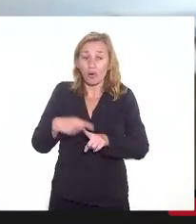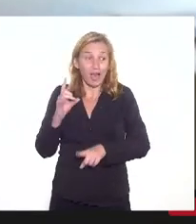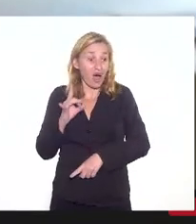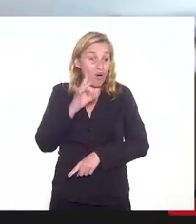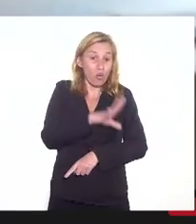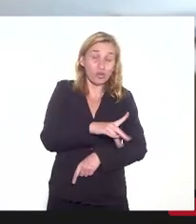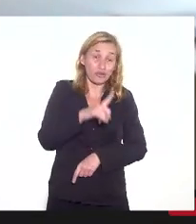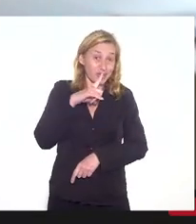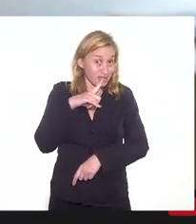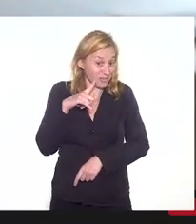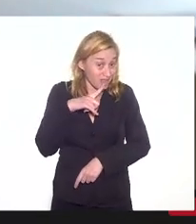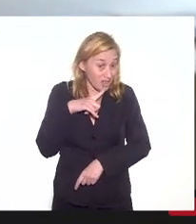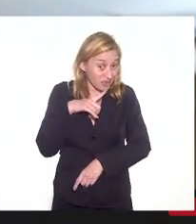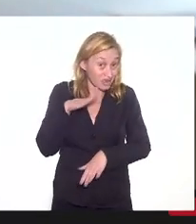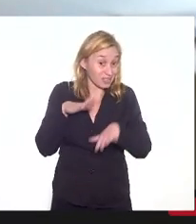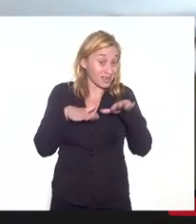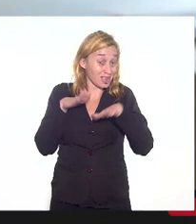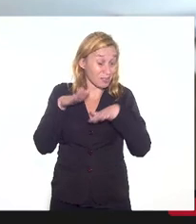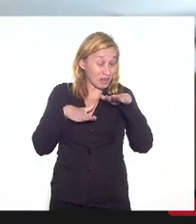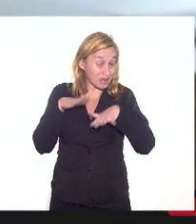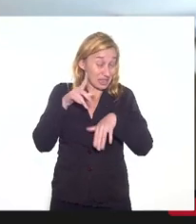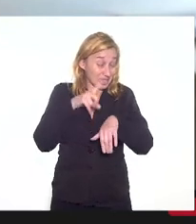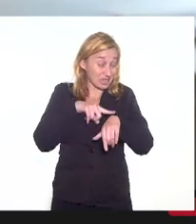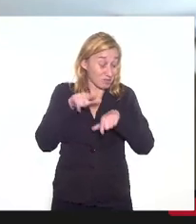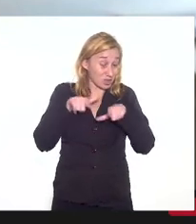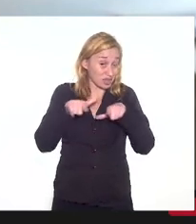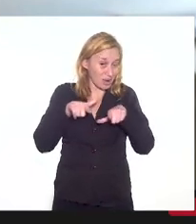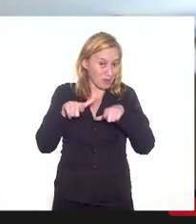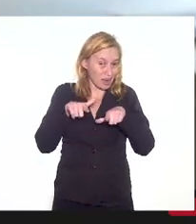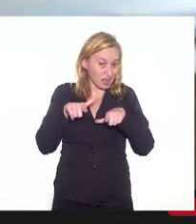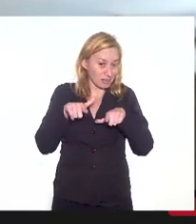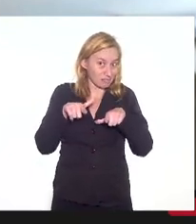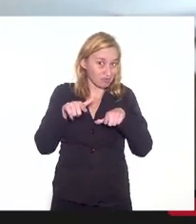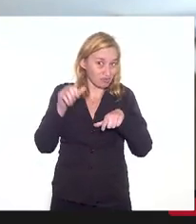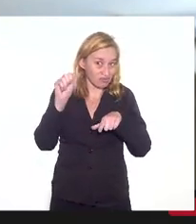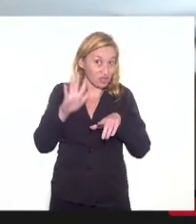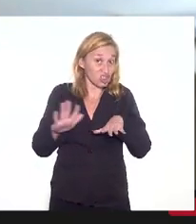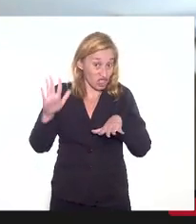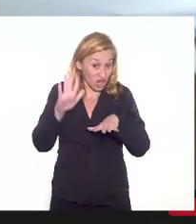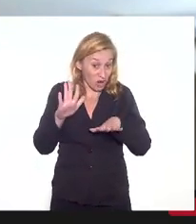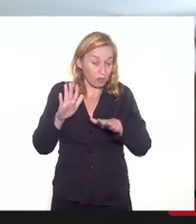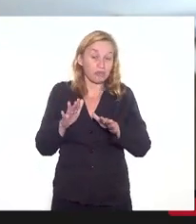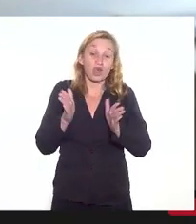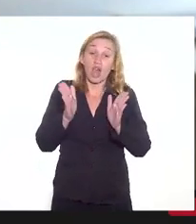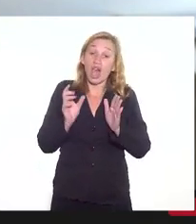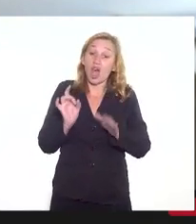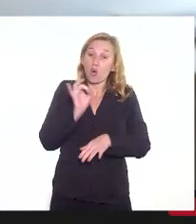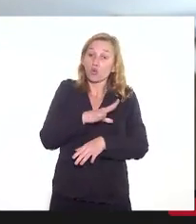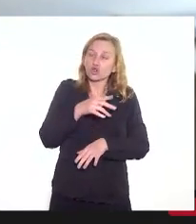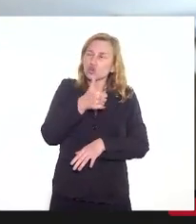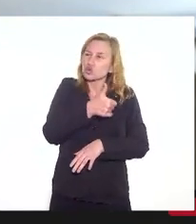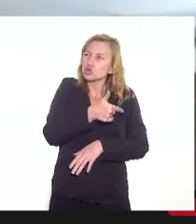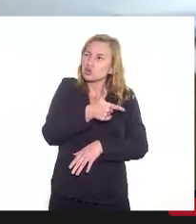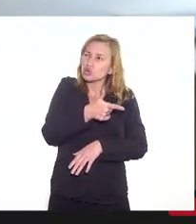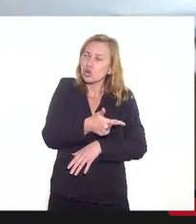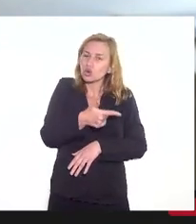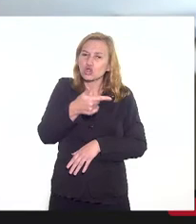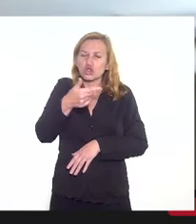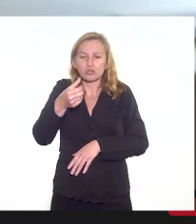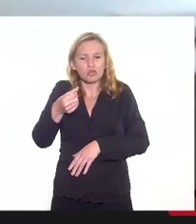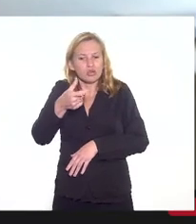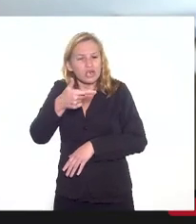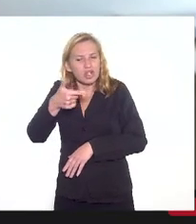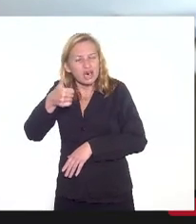que houve, isso vai depender de carreira, mas de uma maneira geral, a última que houve foi no ano de 2014.